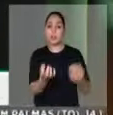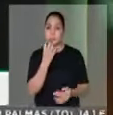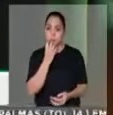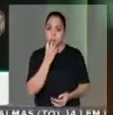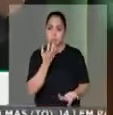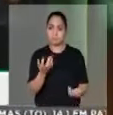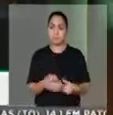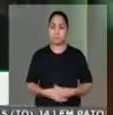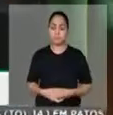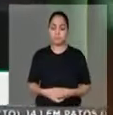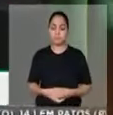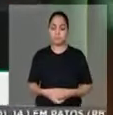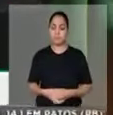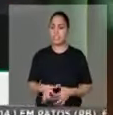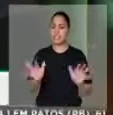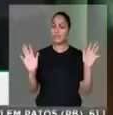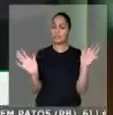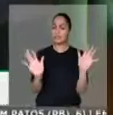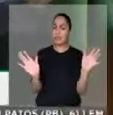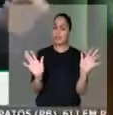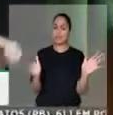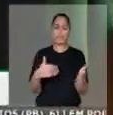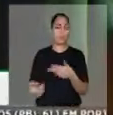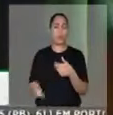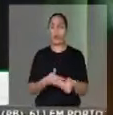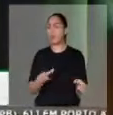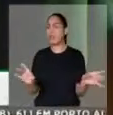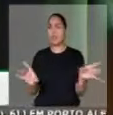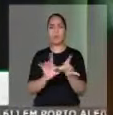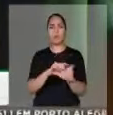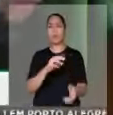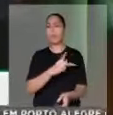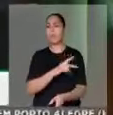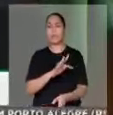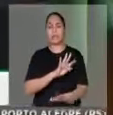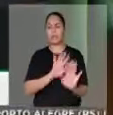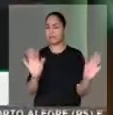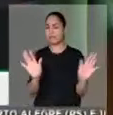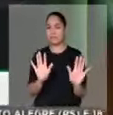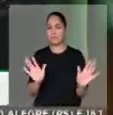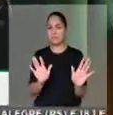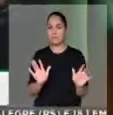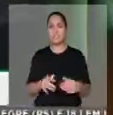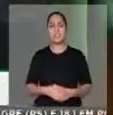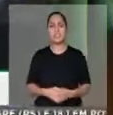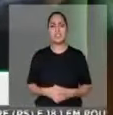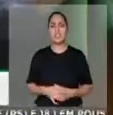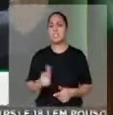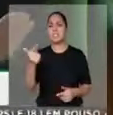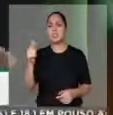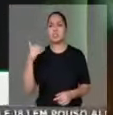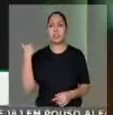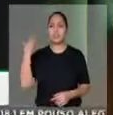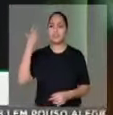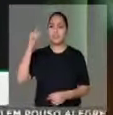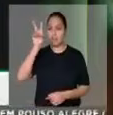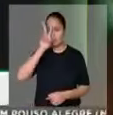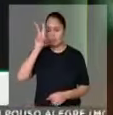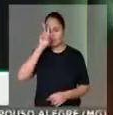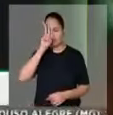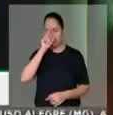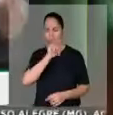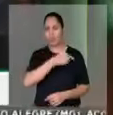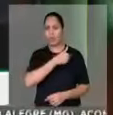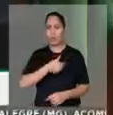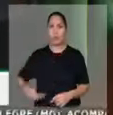casa. que não tem qualquer vínculo com o Partido dos Trabalhadores. Que não tem na sua história qualquer vínculo com o governo Lula.